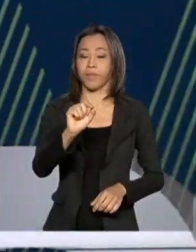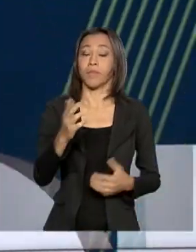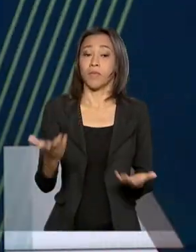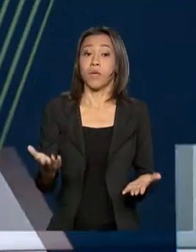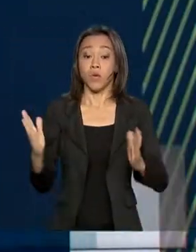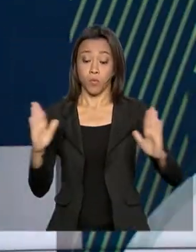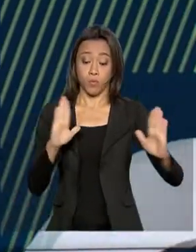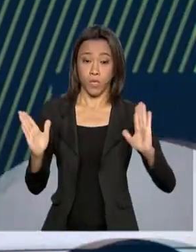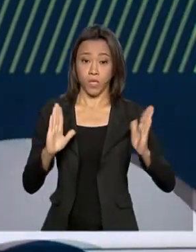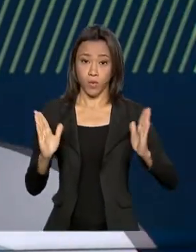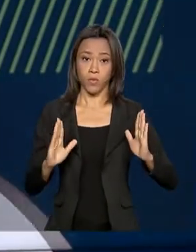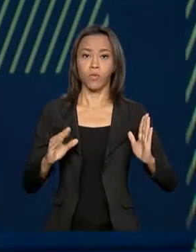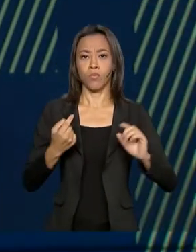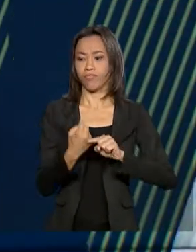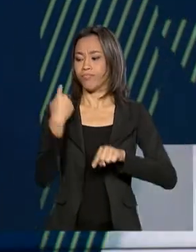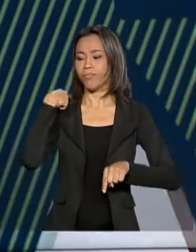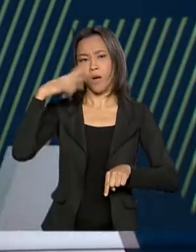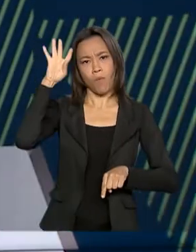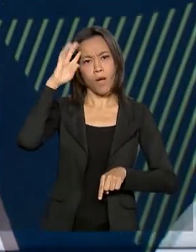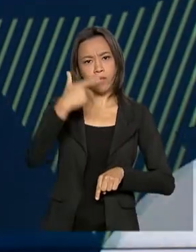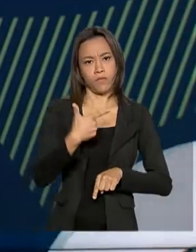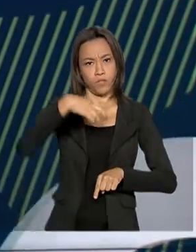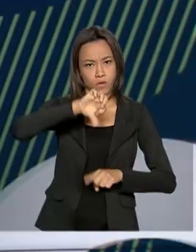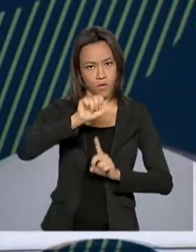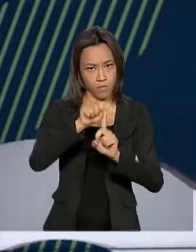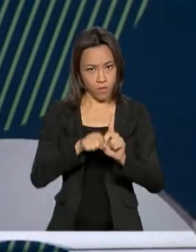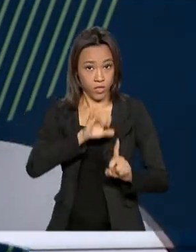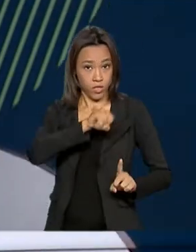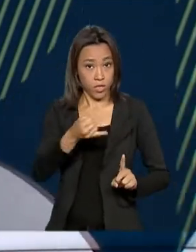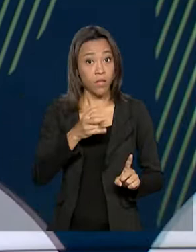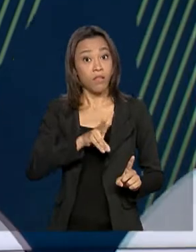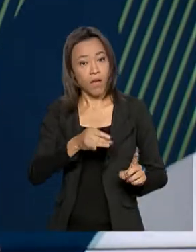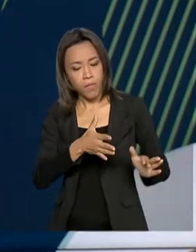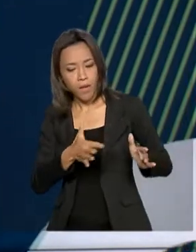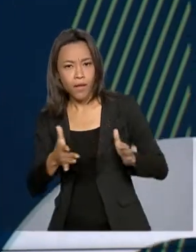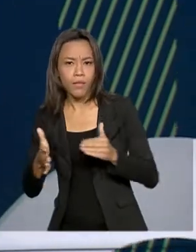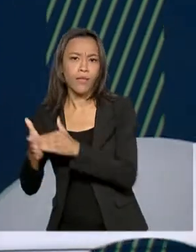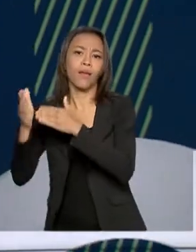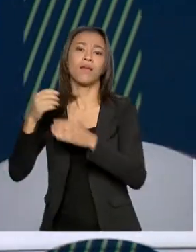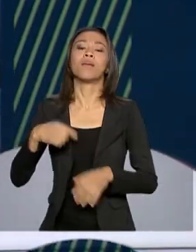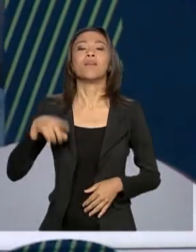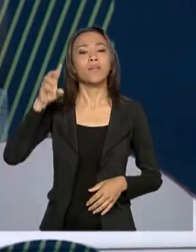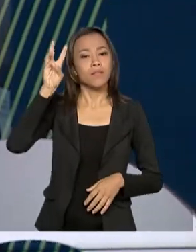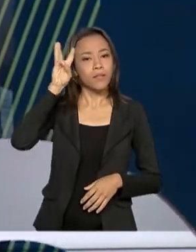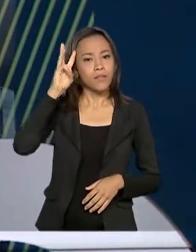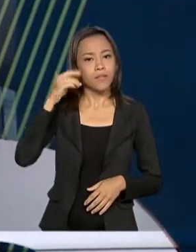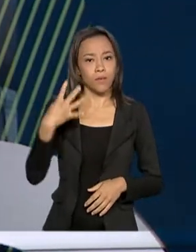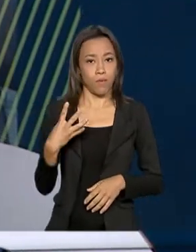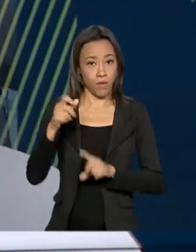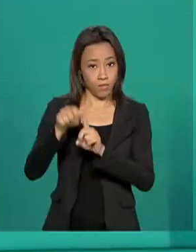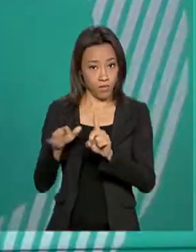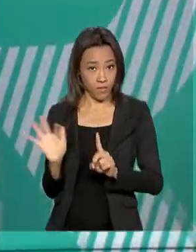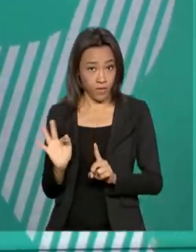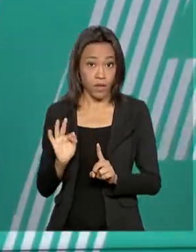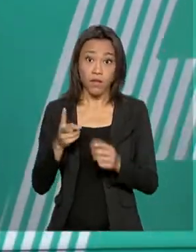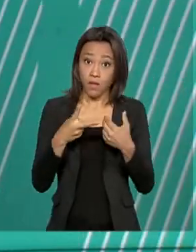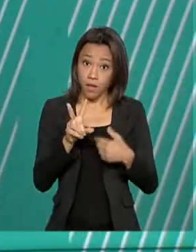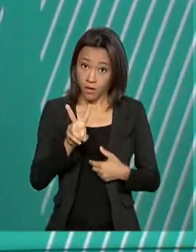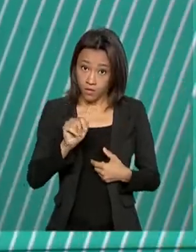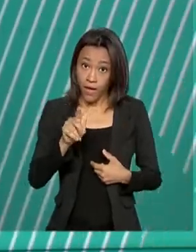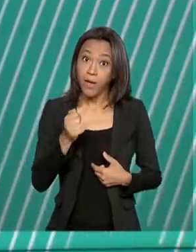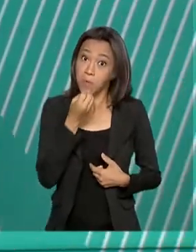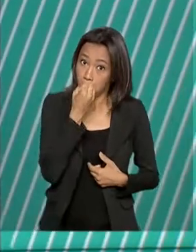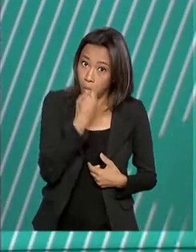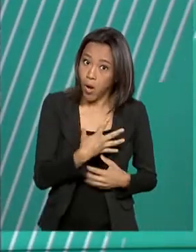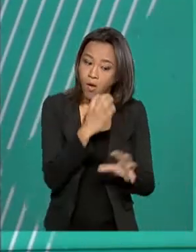O período teve início nesta quarta-feira, 29 de janeiro, e vai até terça-feira, 4 de fevereiro. As vagas são para os mais